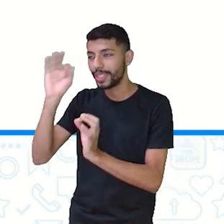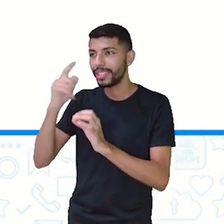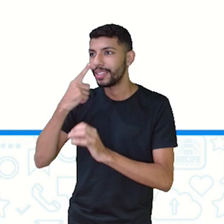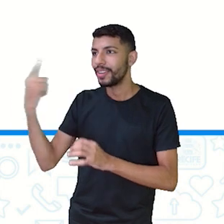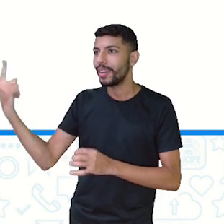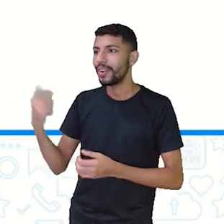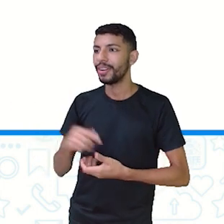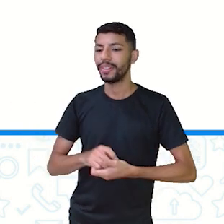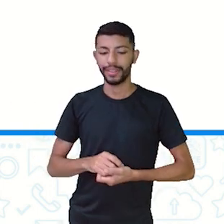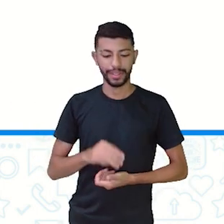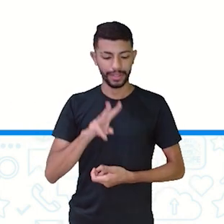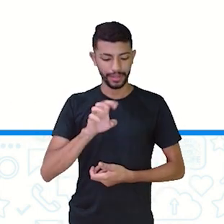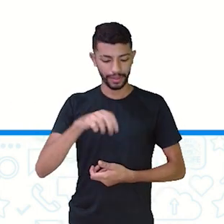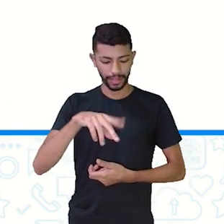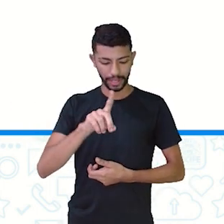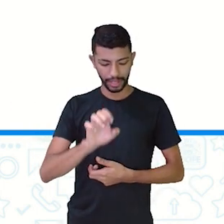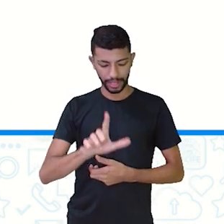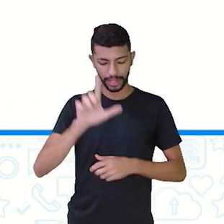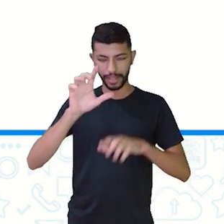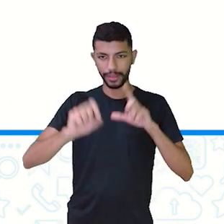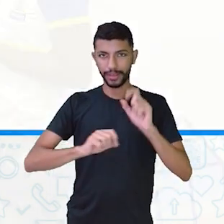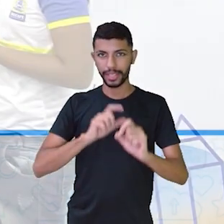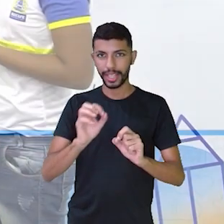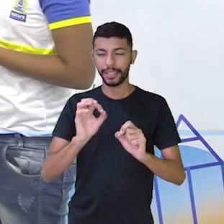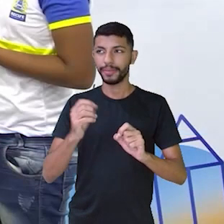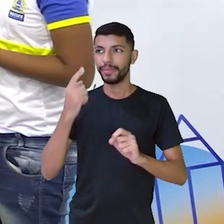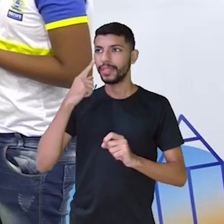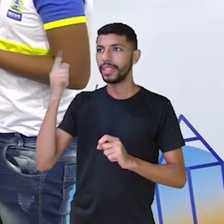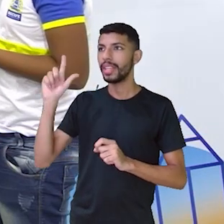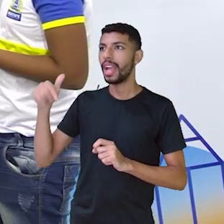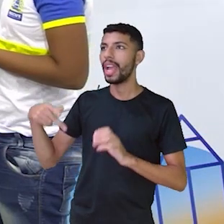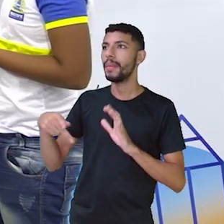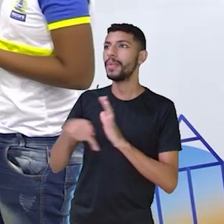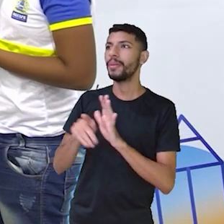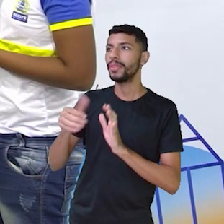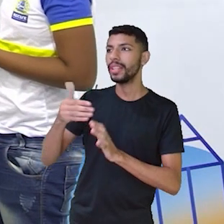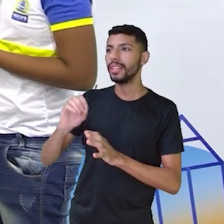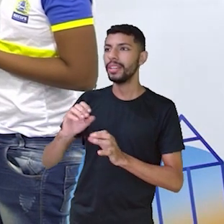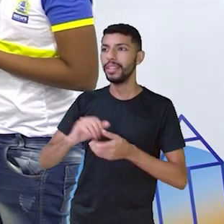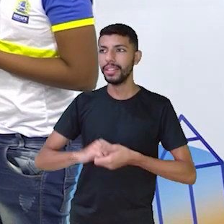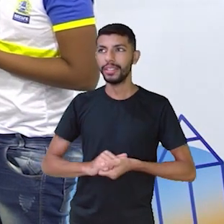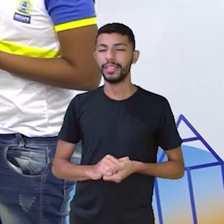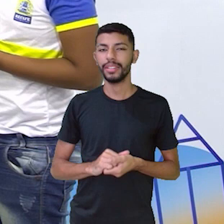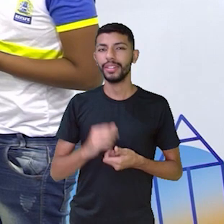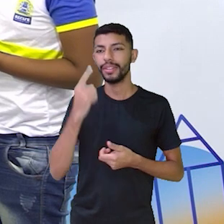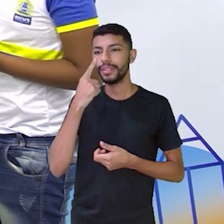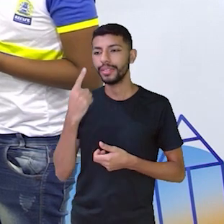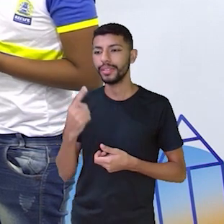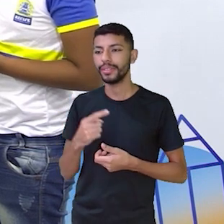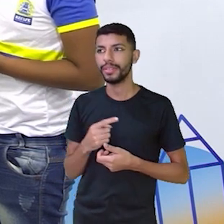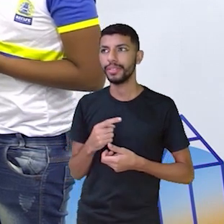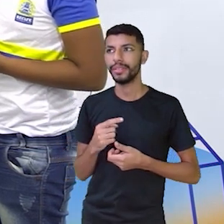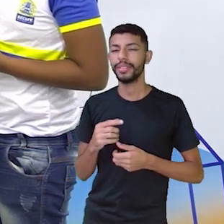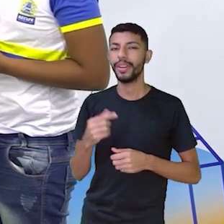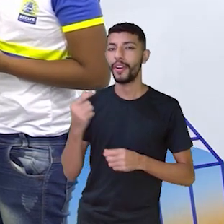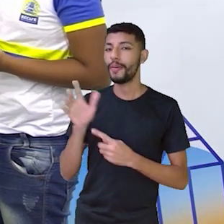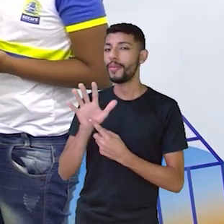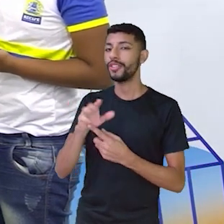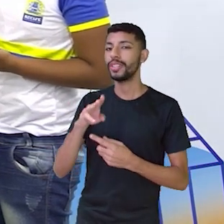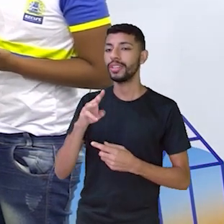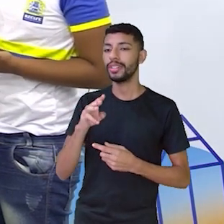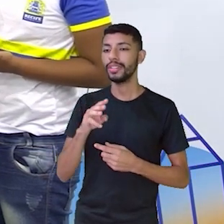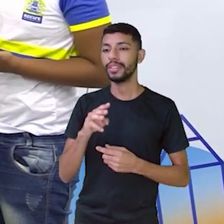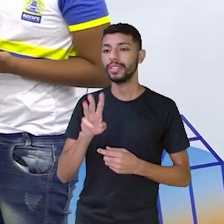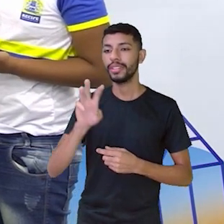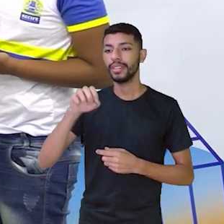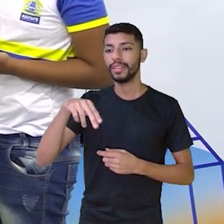Olha aí, o Wendel. O Wendel aqui são 10. Ah, isso mesmo. Ok. O Wendel, vou mostrar aqui a de Wendel, tá? Que